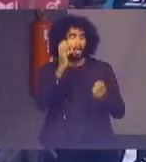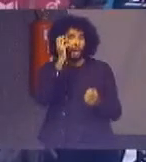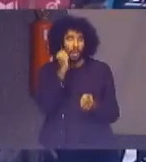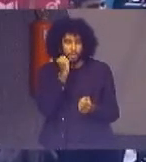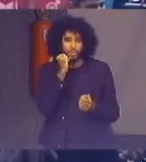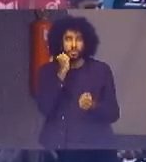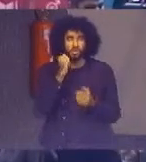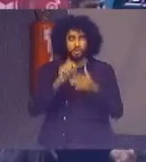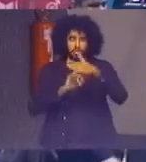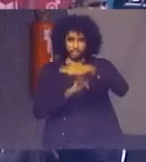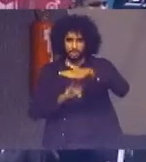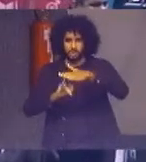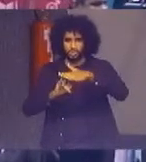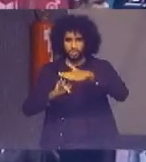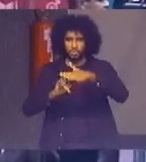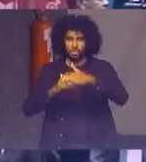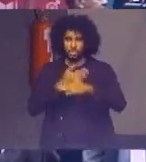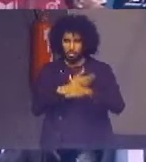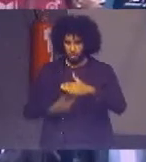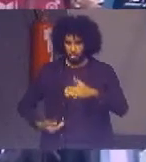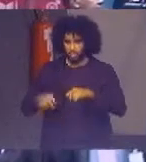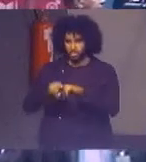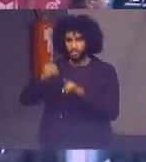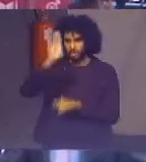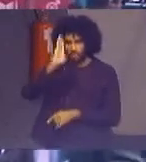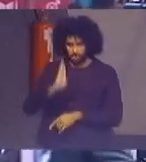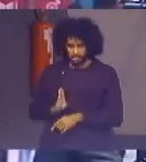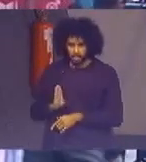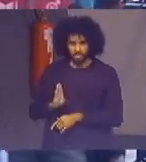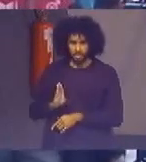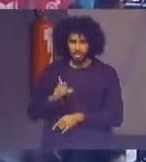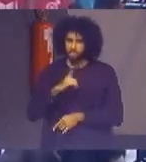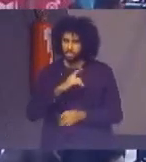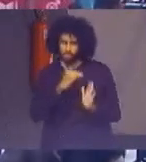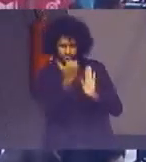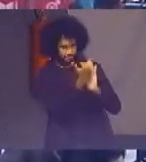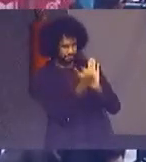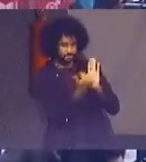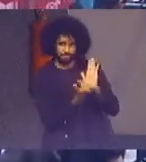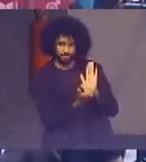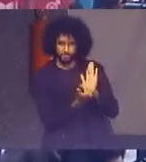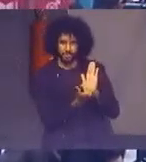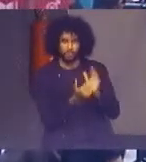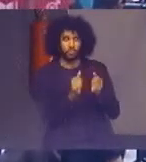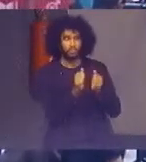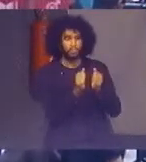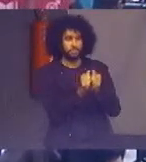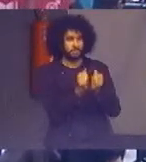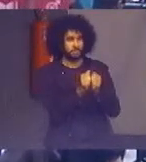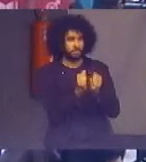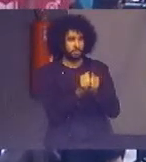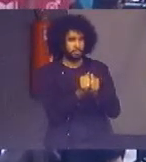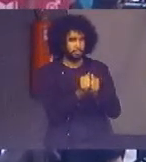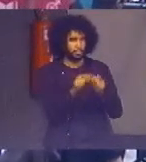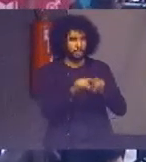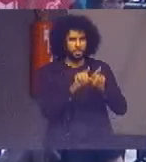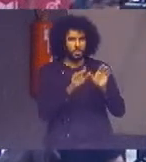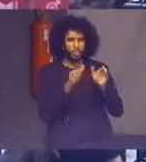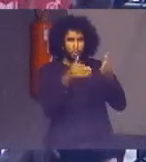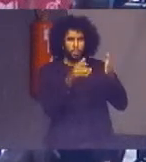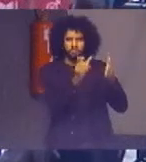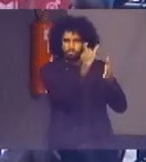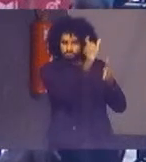instituições públicas brasileiras de um plano de ações conjuntas com foco na pessoa,